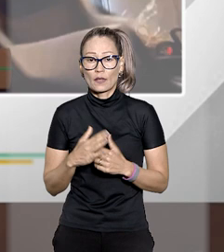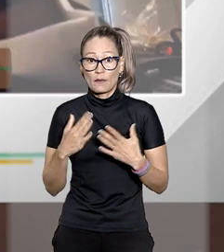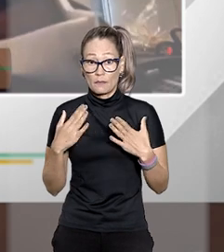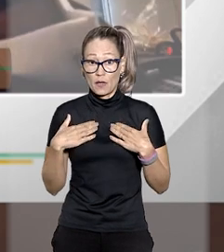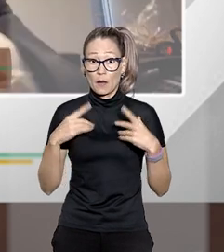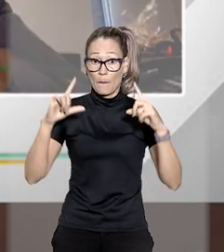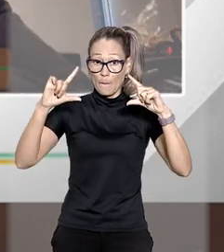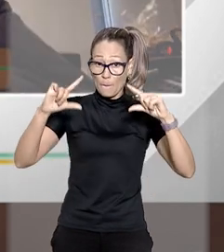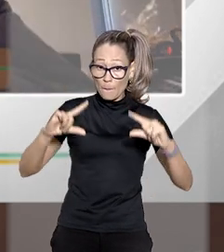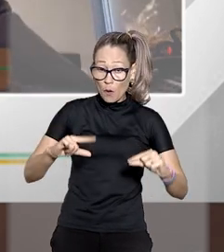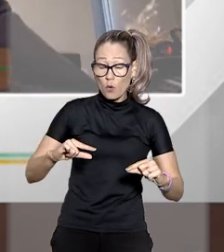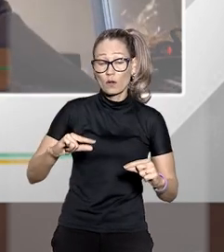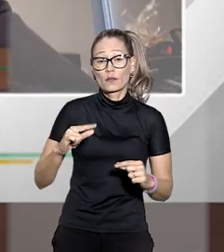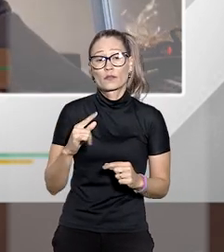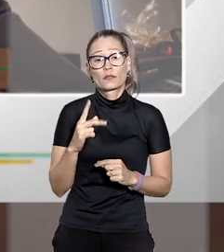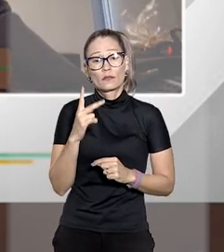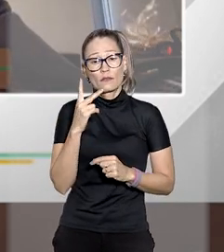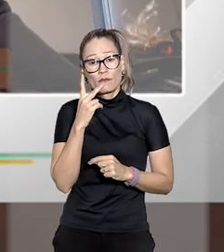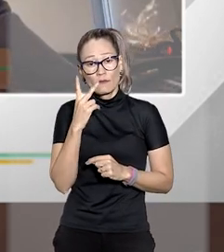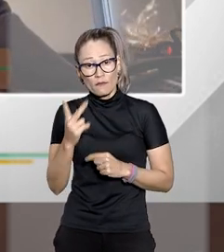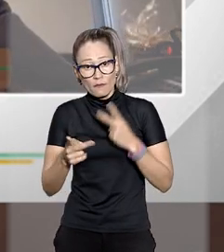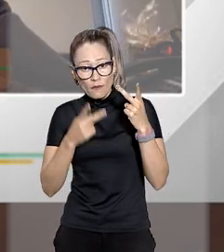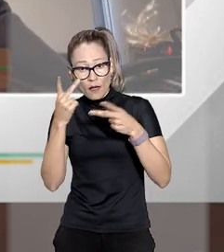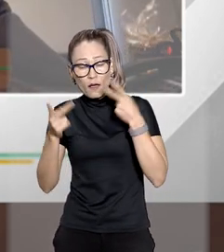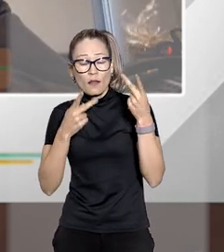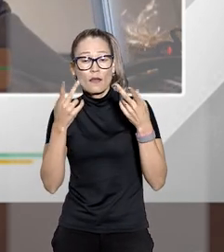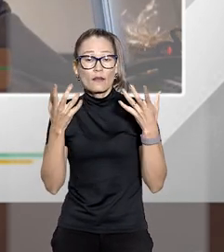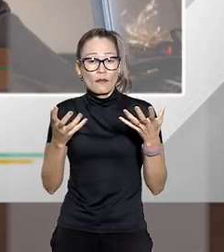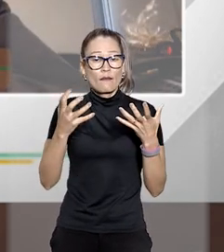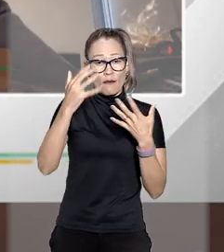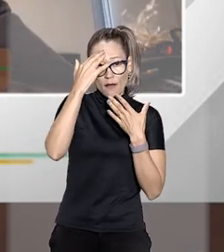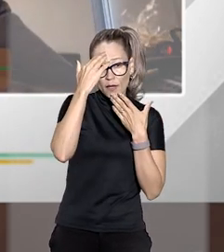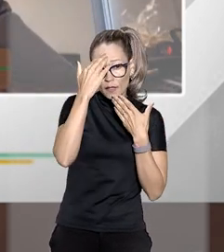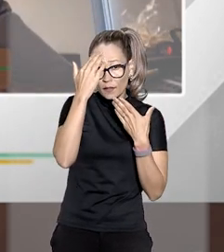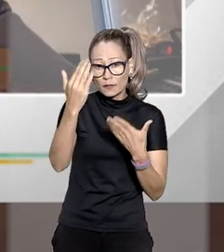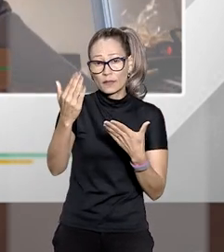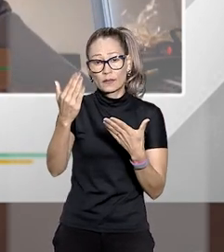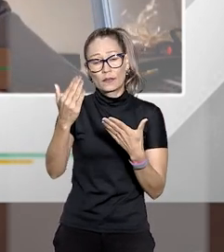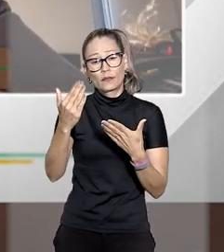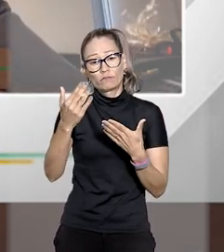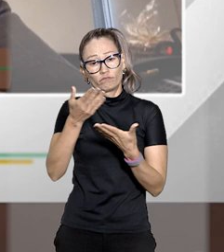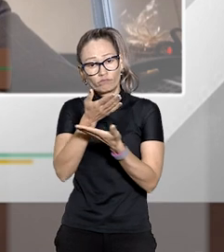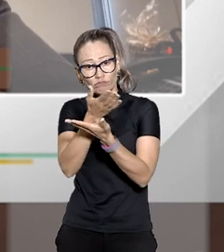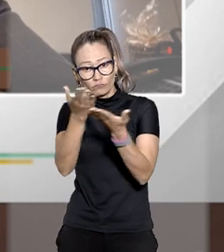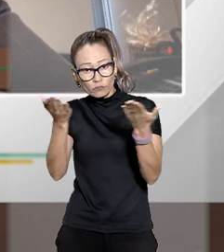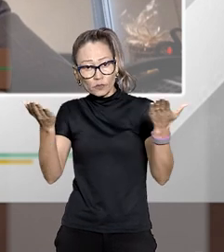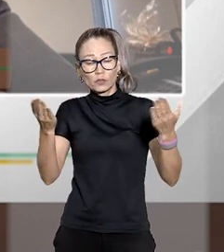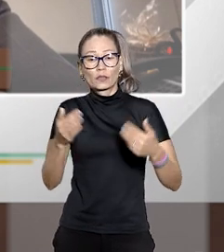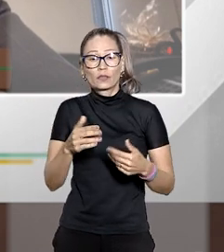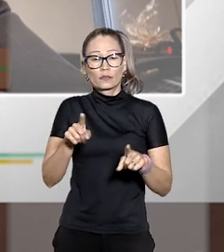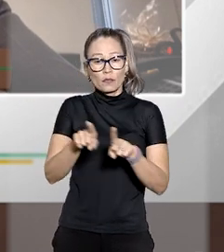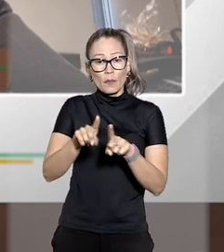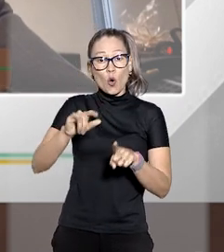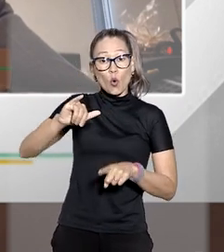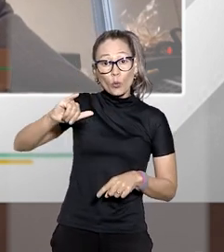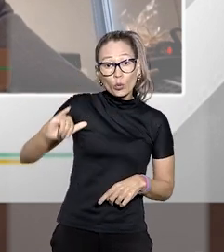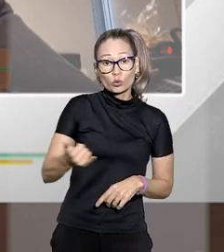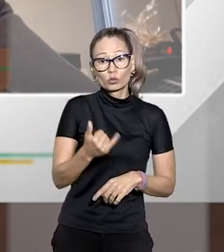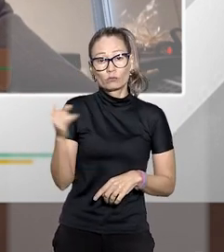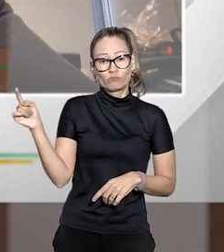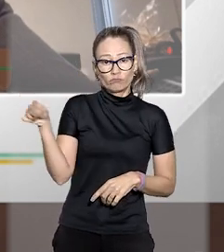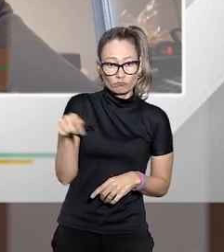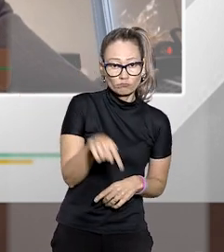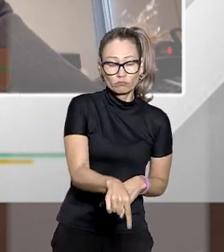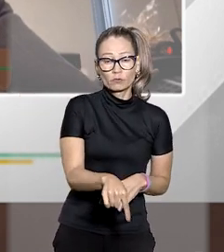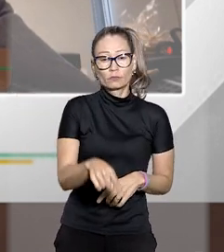minhas poucas palavras sobre esse tema seria isso agradeço aqui já antecipando minha despedida a oportunidade